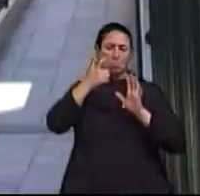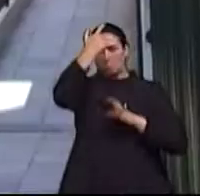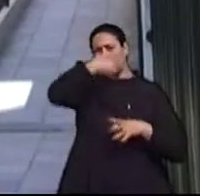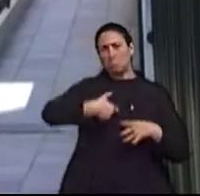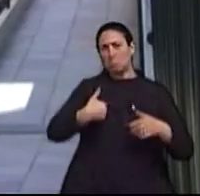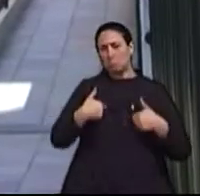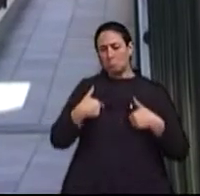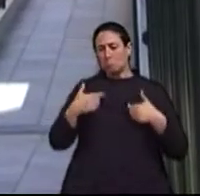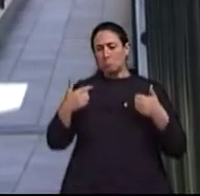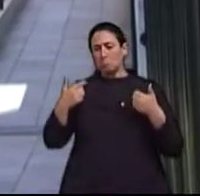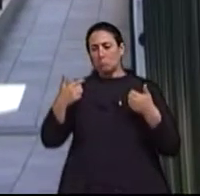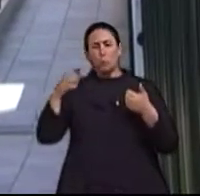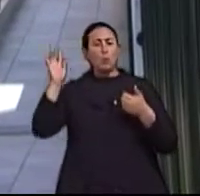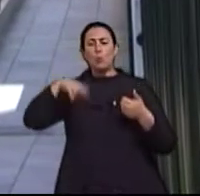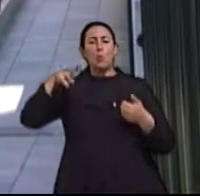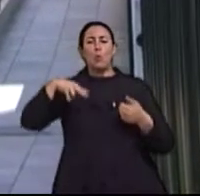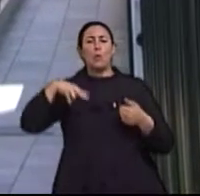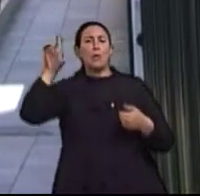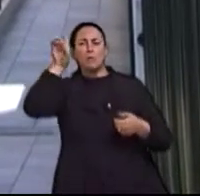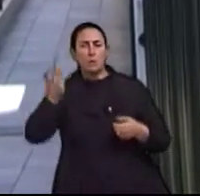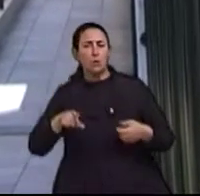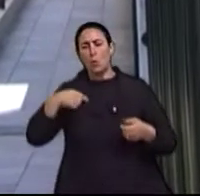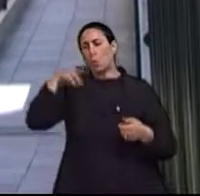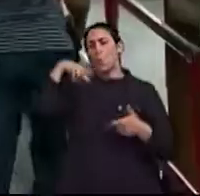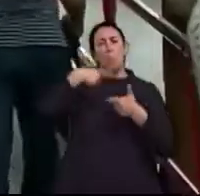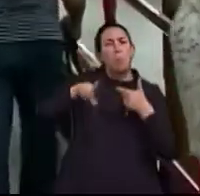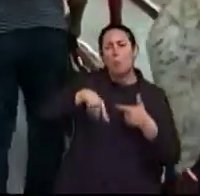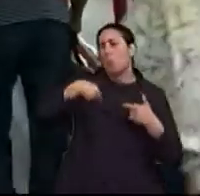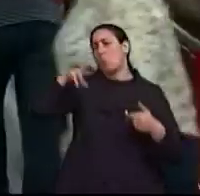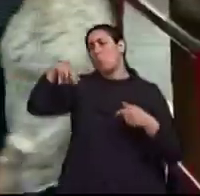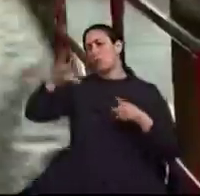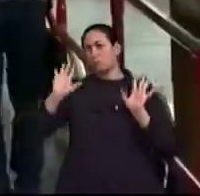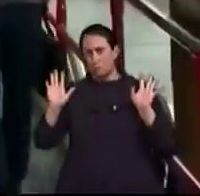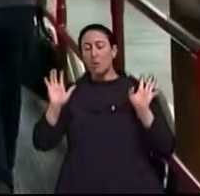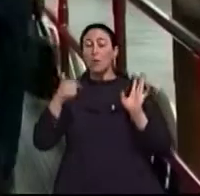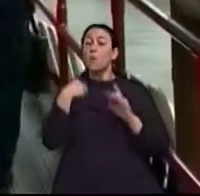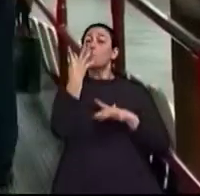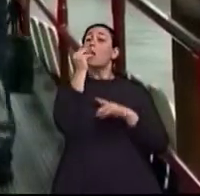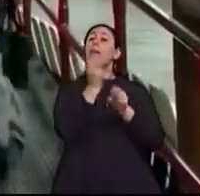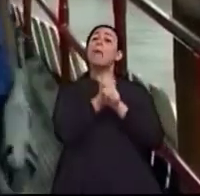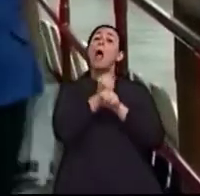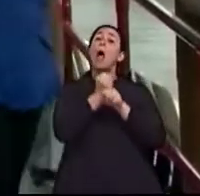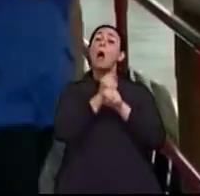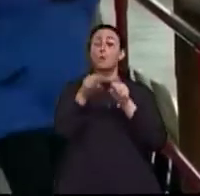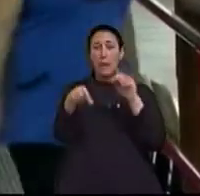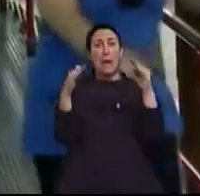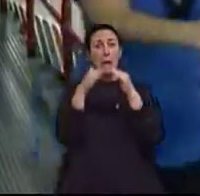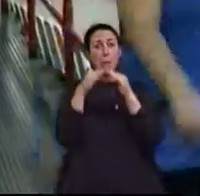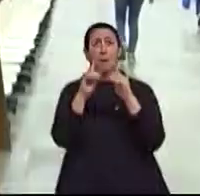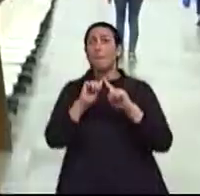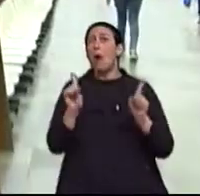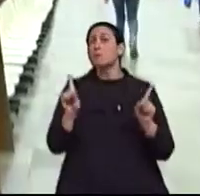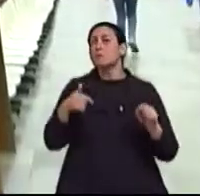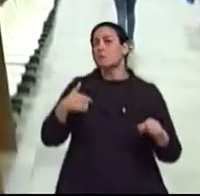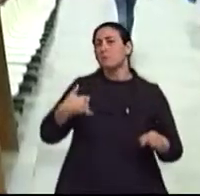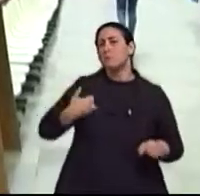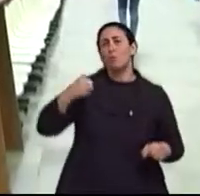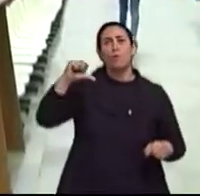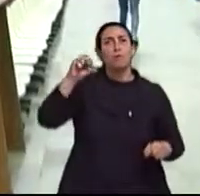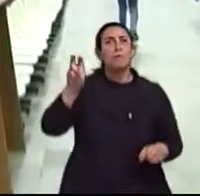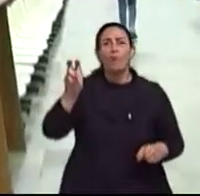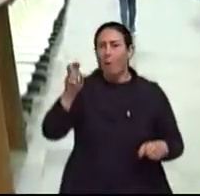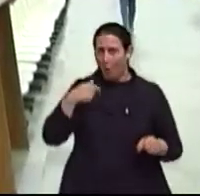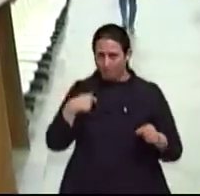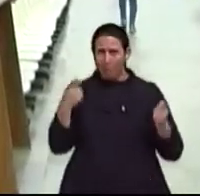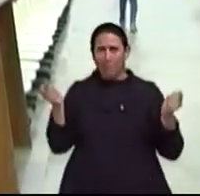de conta que eu não vou ter nenhum problema, faz de conta que eu vou ficar 40 anos nessa casa. Bom, com 95 anos. Com 95 anos, o que eu vou